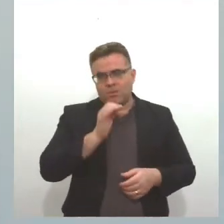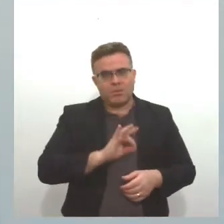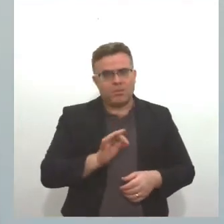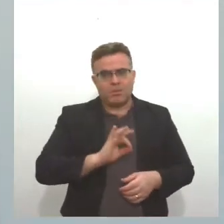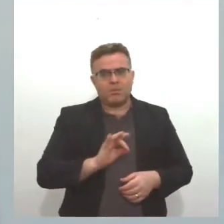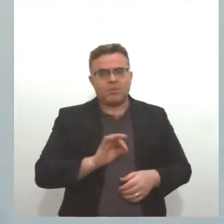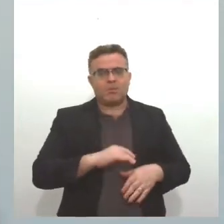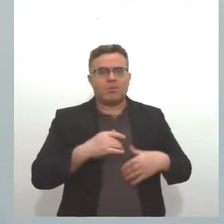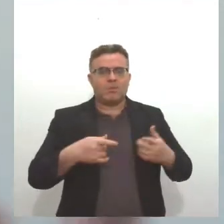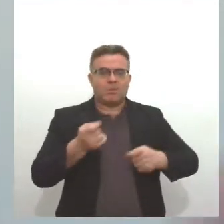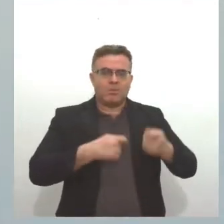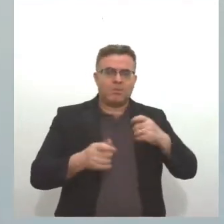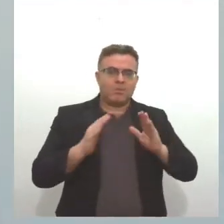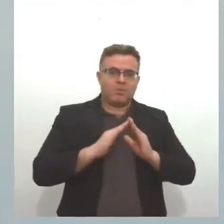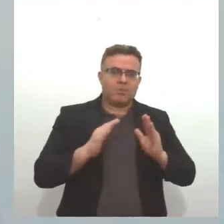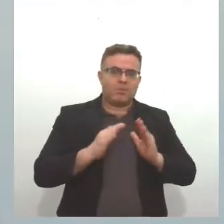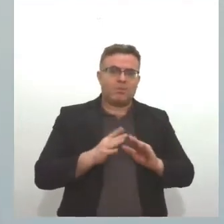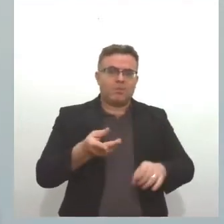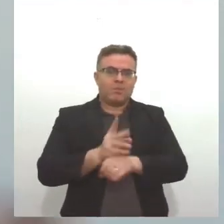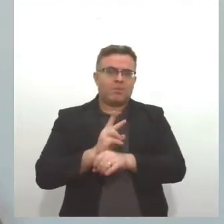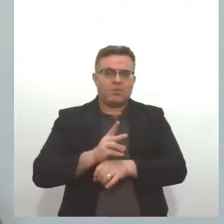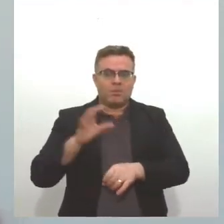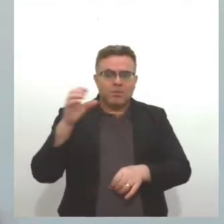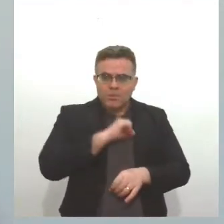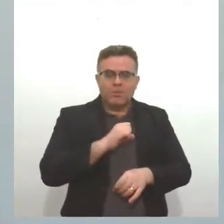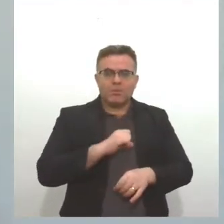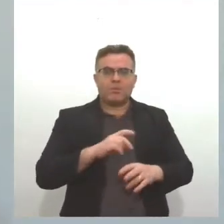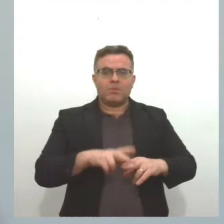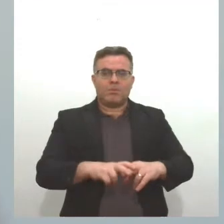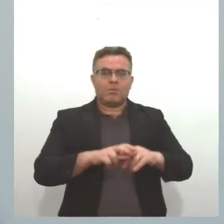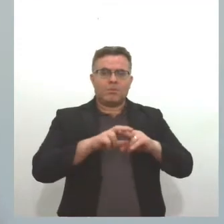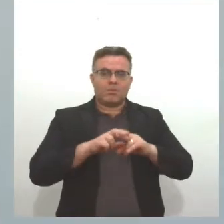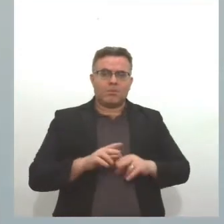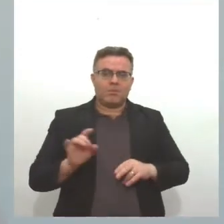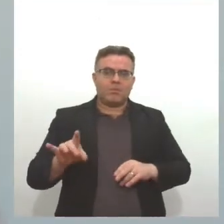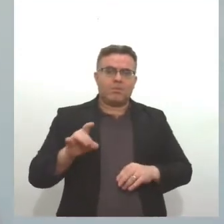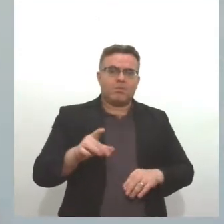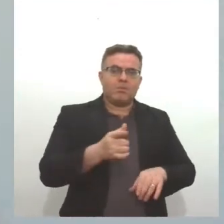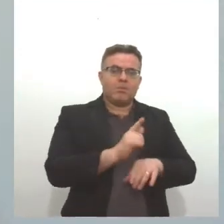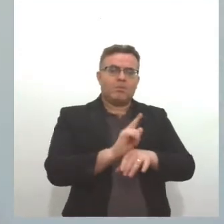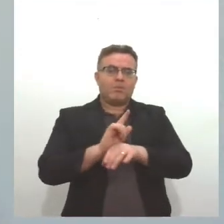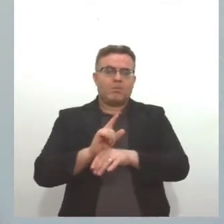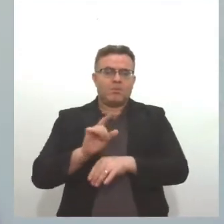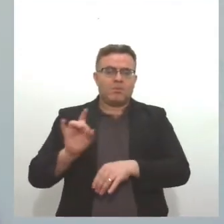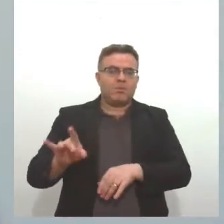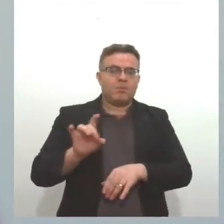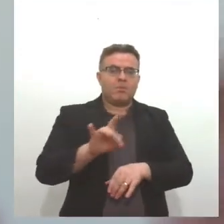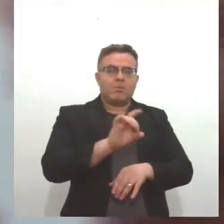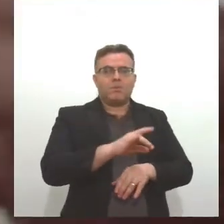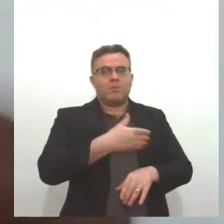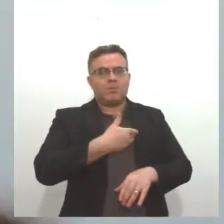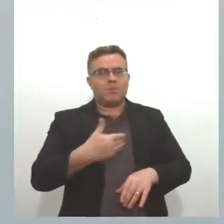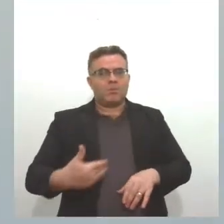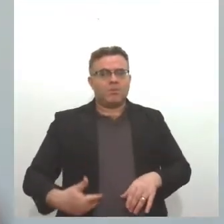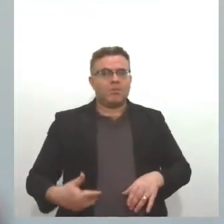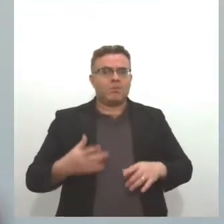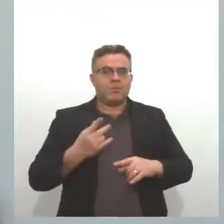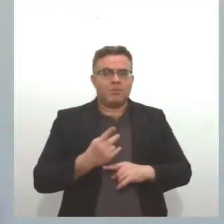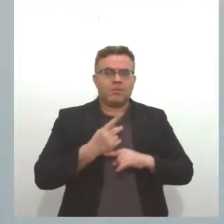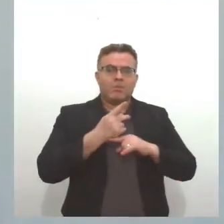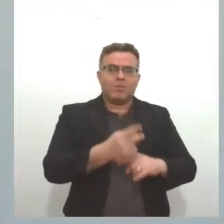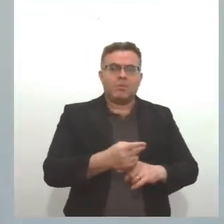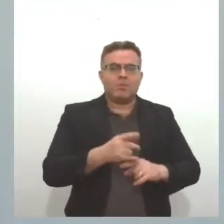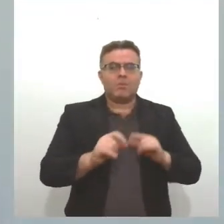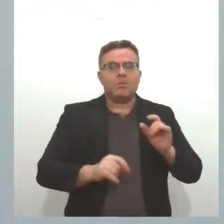comerciais e residenciais, fiscalizar em tempo real. Então, cabe ao gestor de cada unidade, principalmente as públicas, procurar o Corpo de